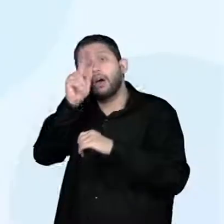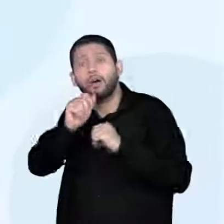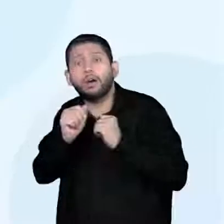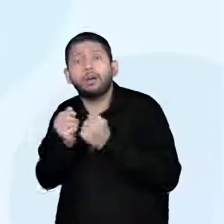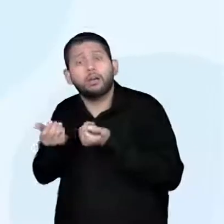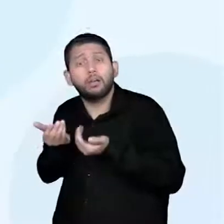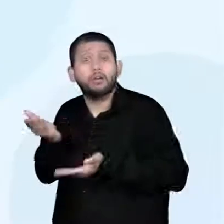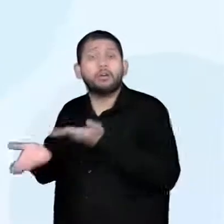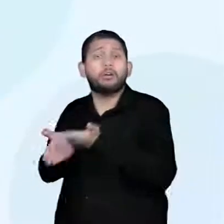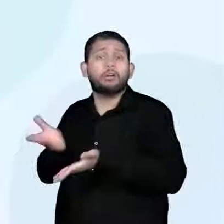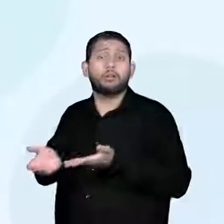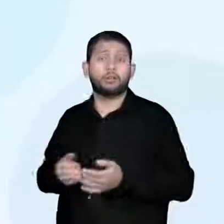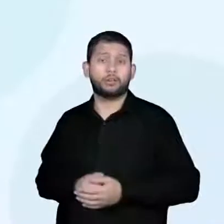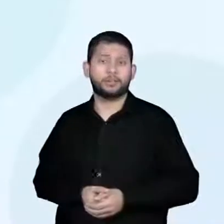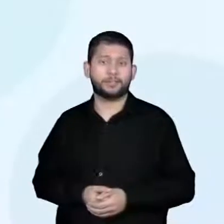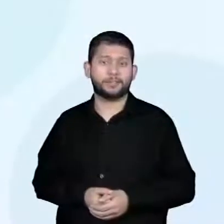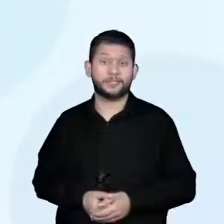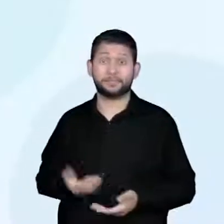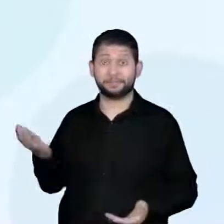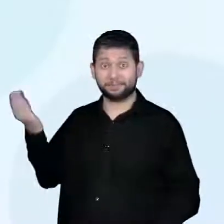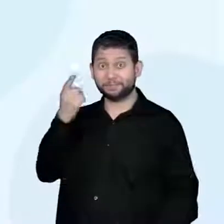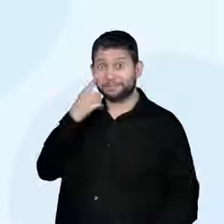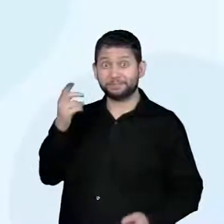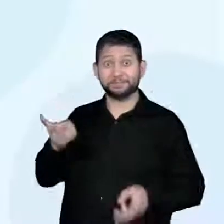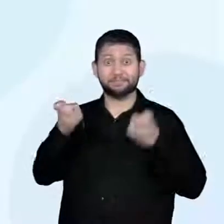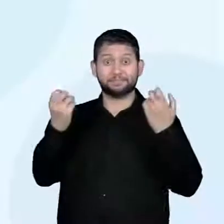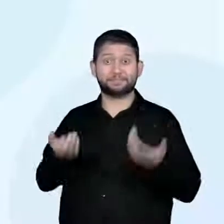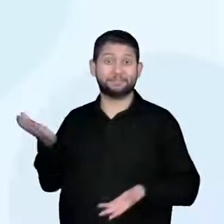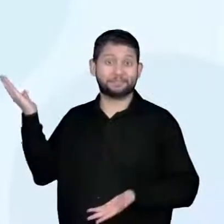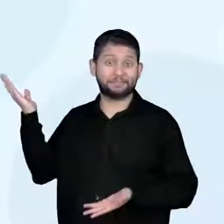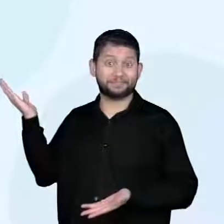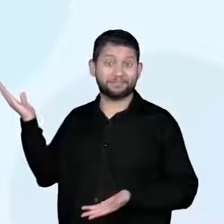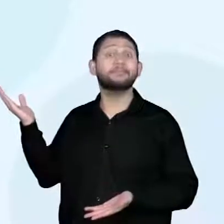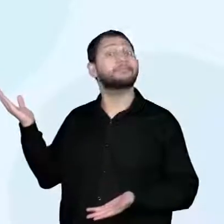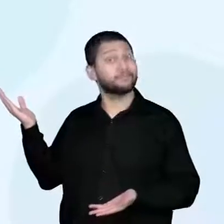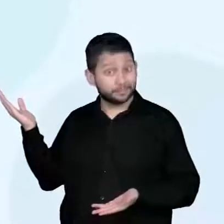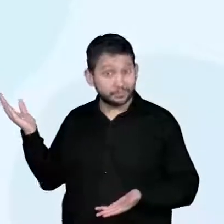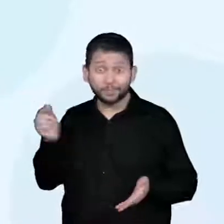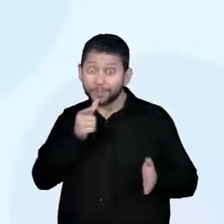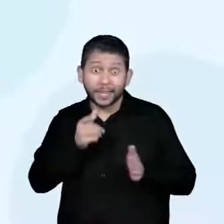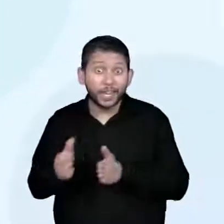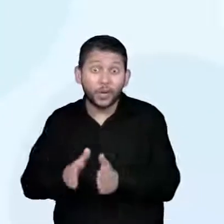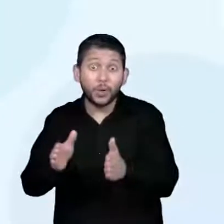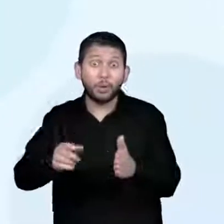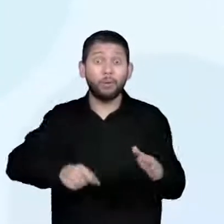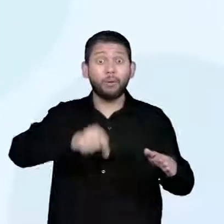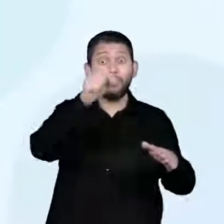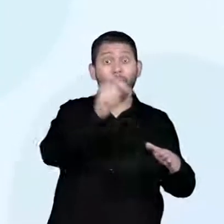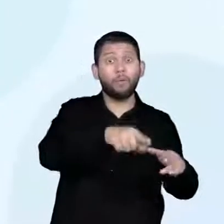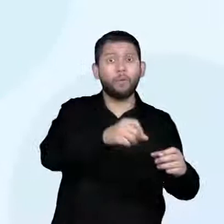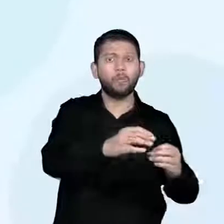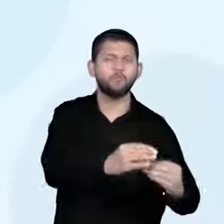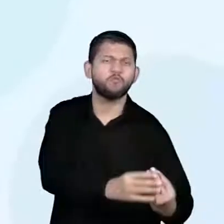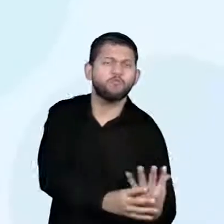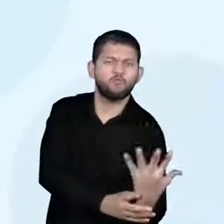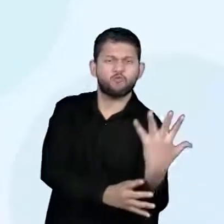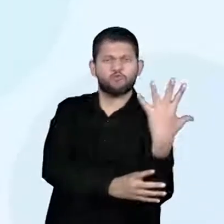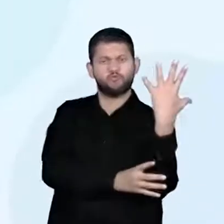continuar. Então, a gente consegue perceber aí a presença do rio em imagens aí no mural.